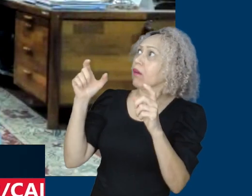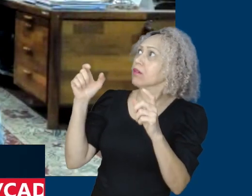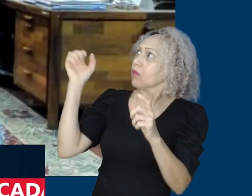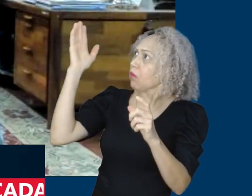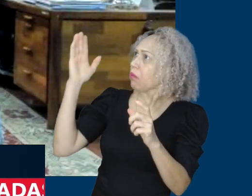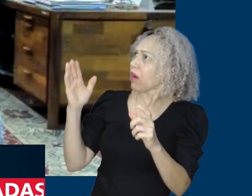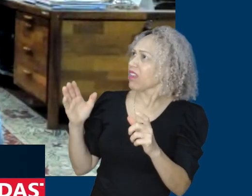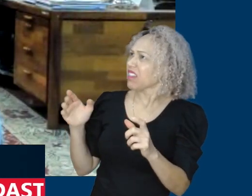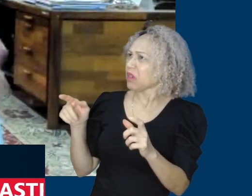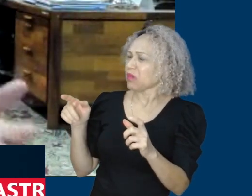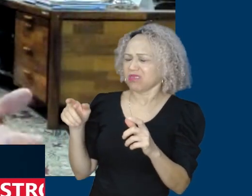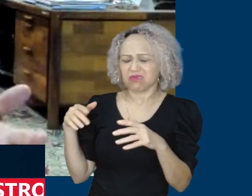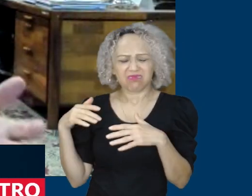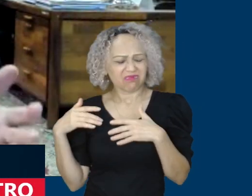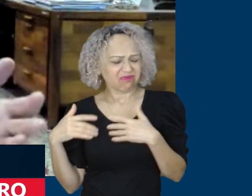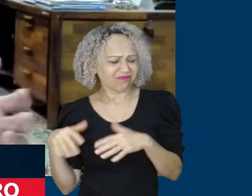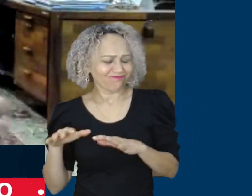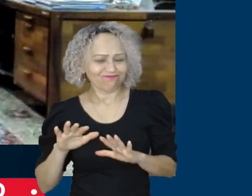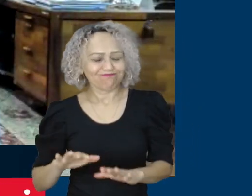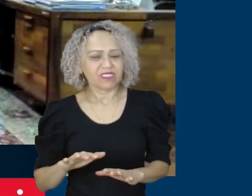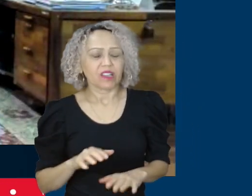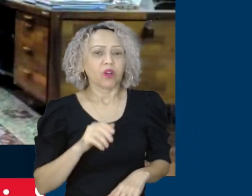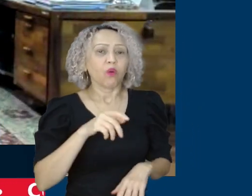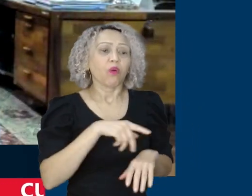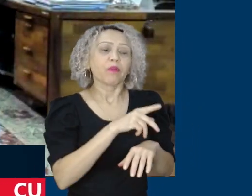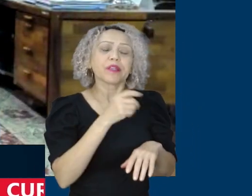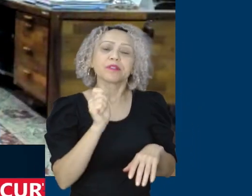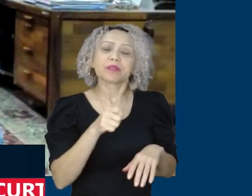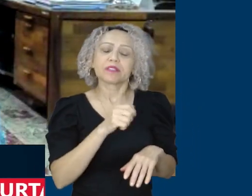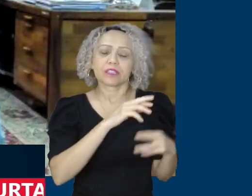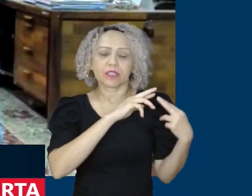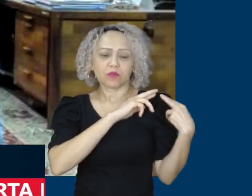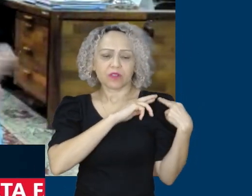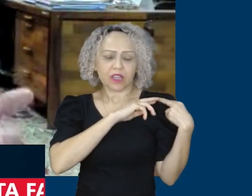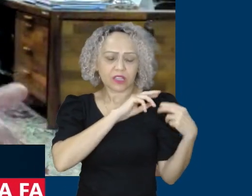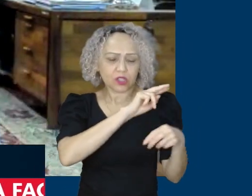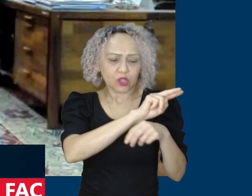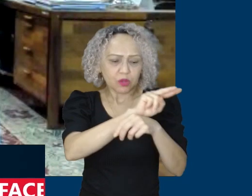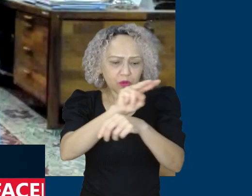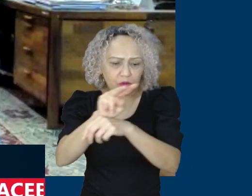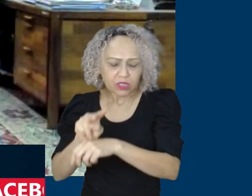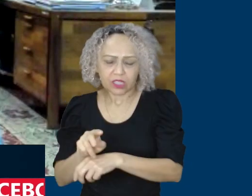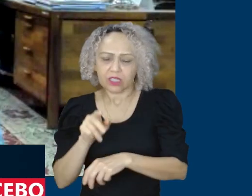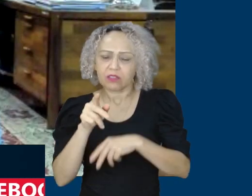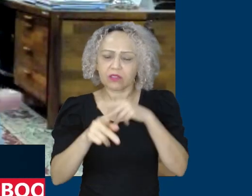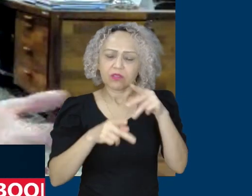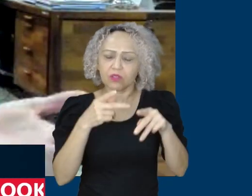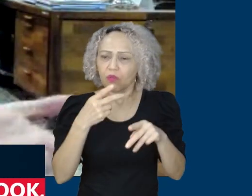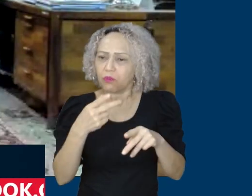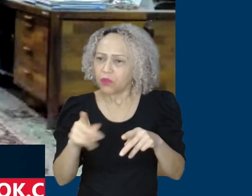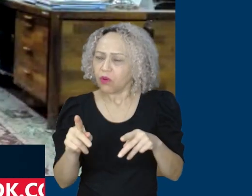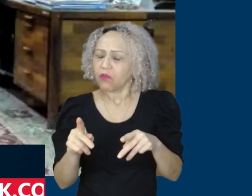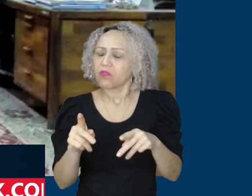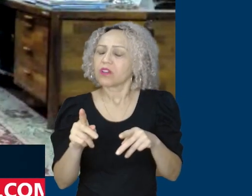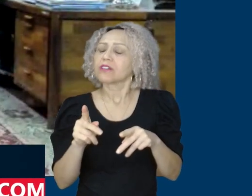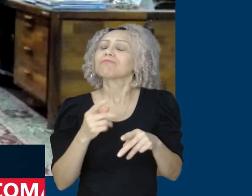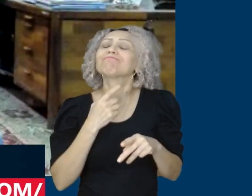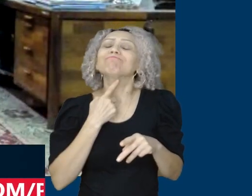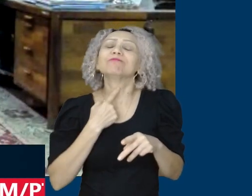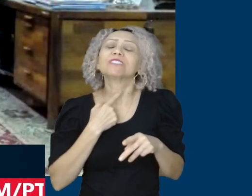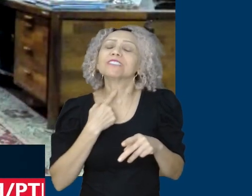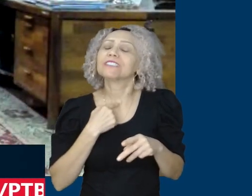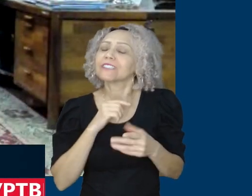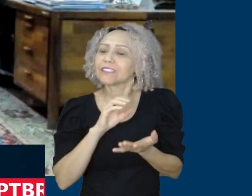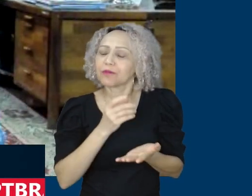responsabilidade, que protege o seu povo, que deseja distribuir a renda com o seu povo, que deseja voltar a ser um povo feliz,